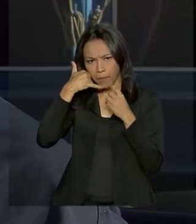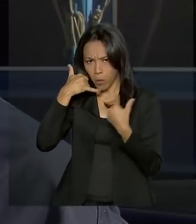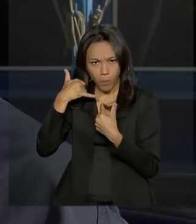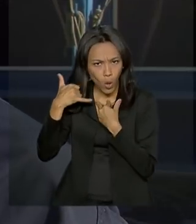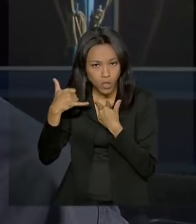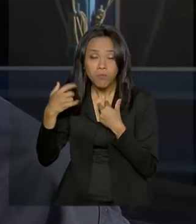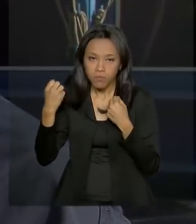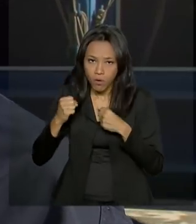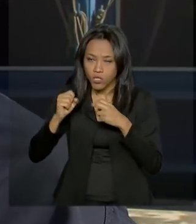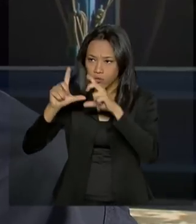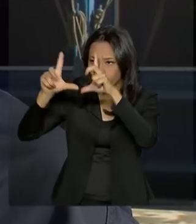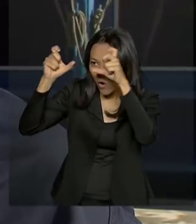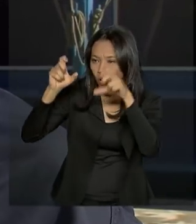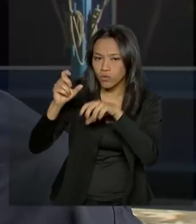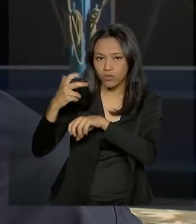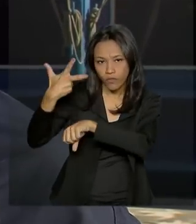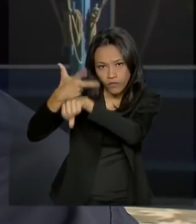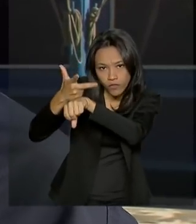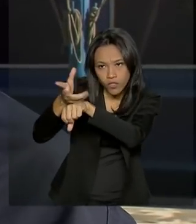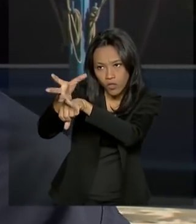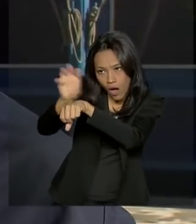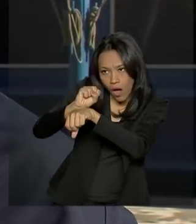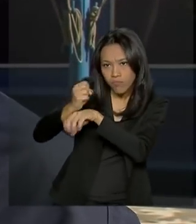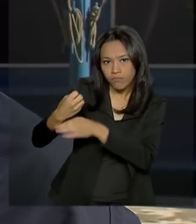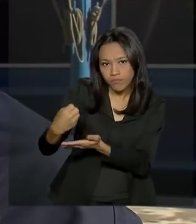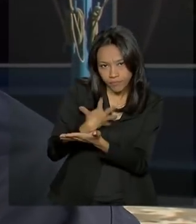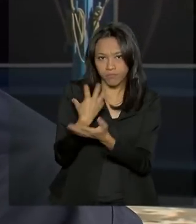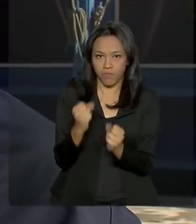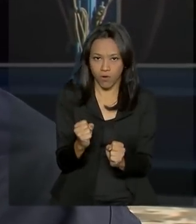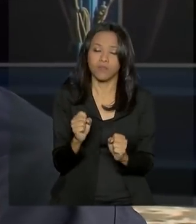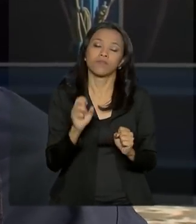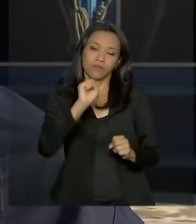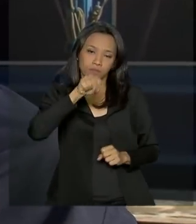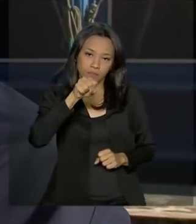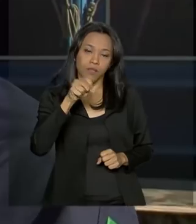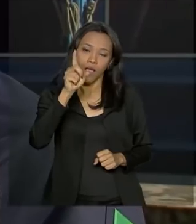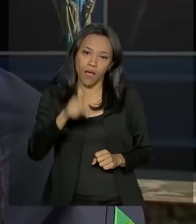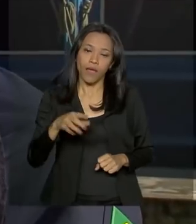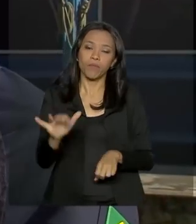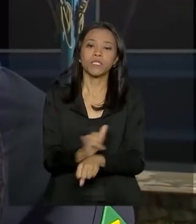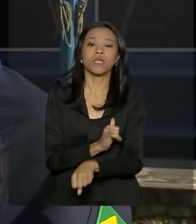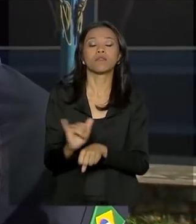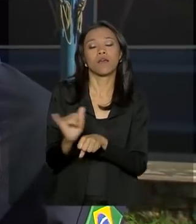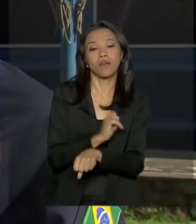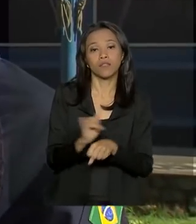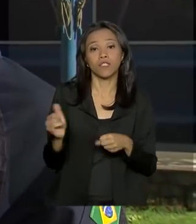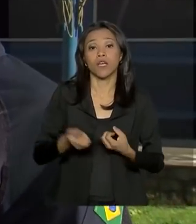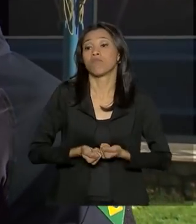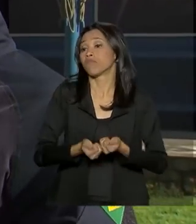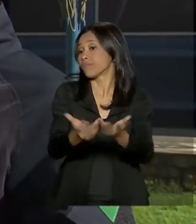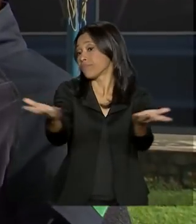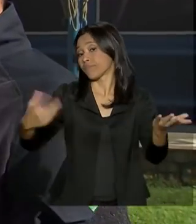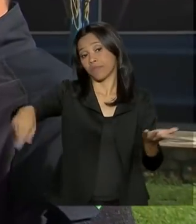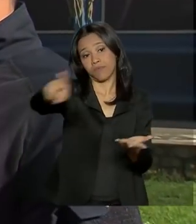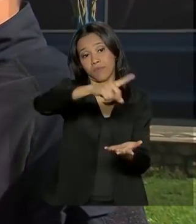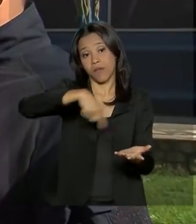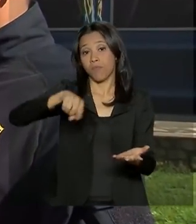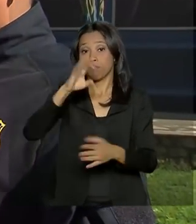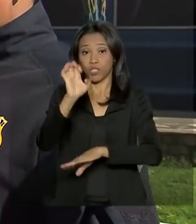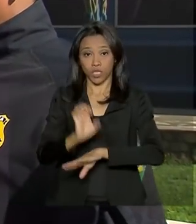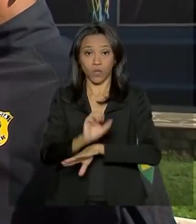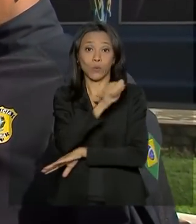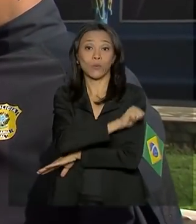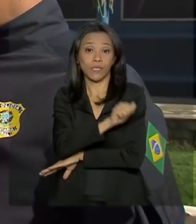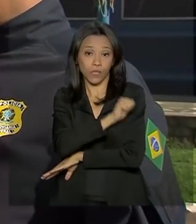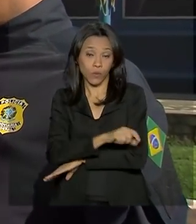e vídeos, por exemplo? Sim, exato. É mais um canal, é mais uma ferramenta que nós colocamos à disposição da população do Estado do Rio de Janeiro.